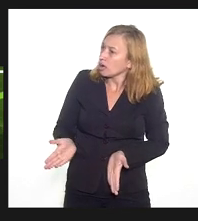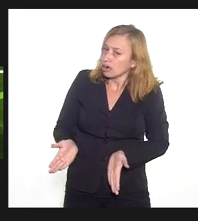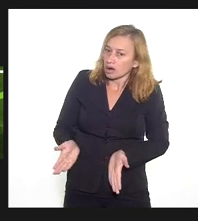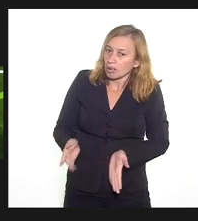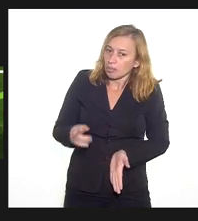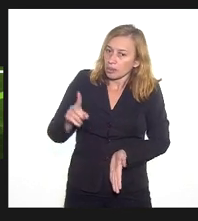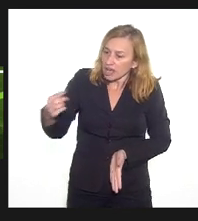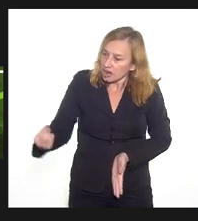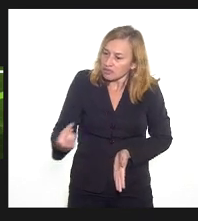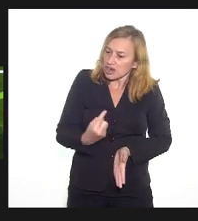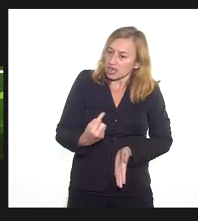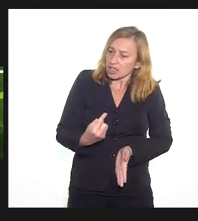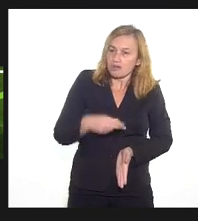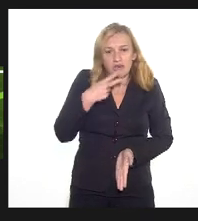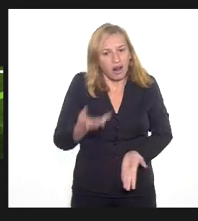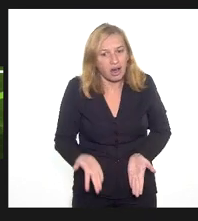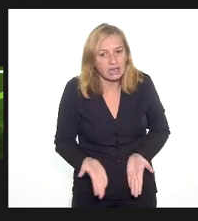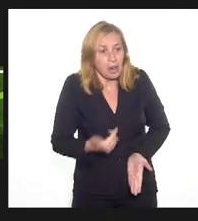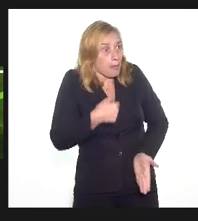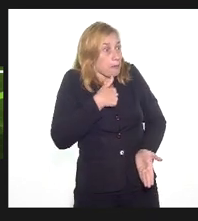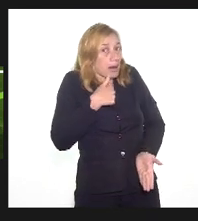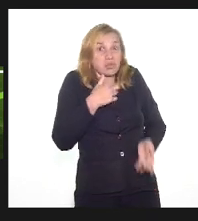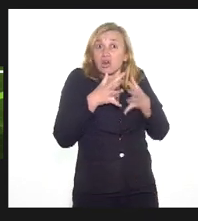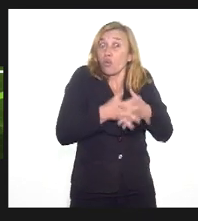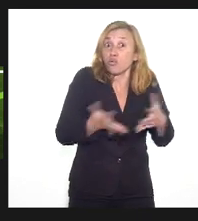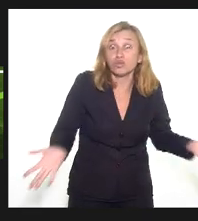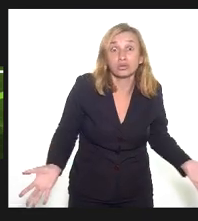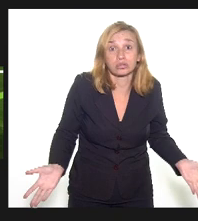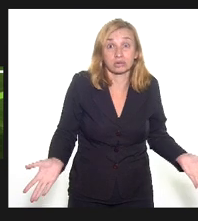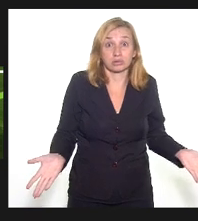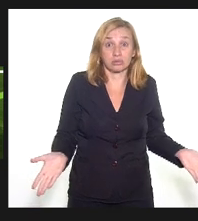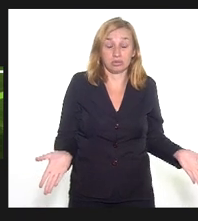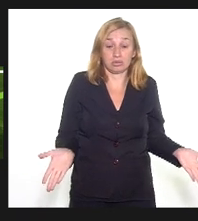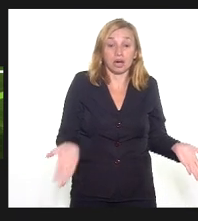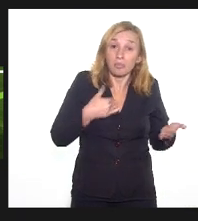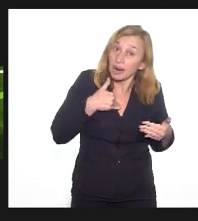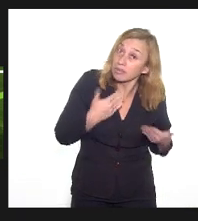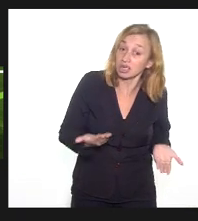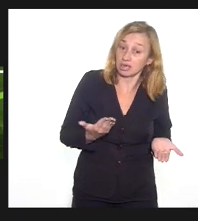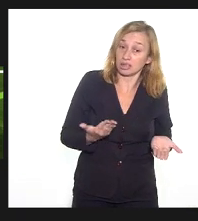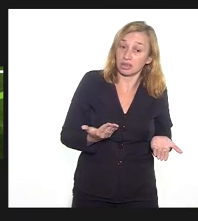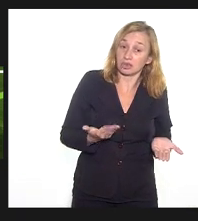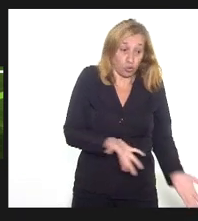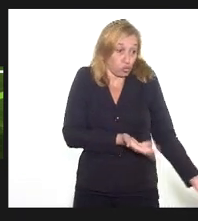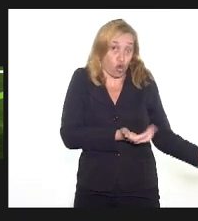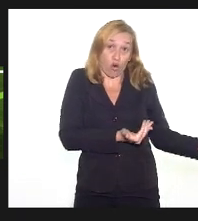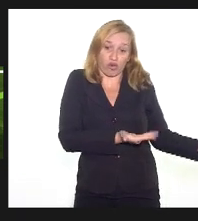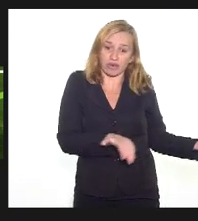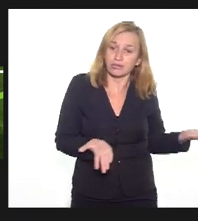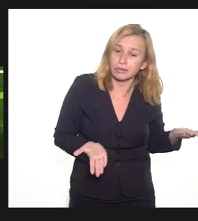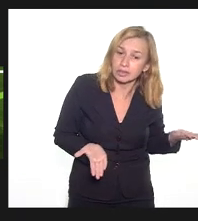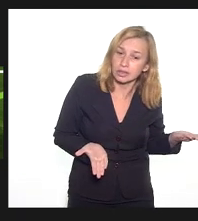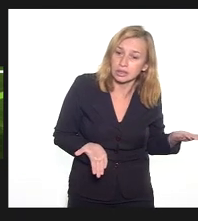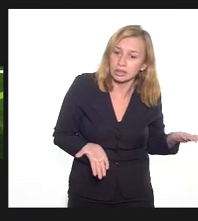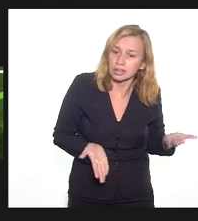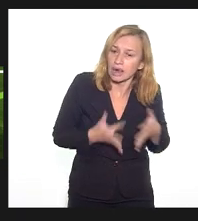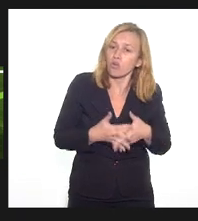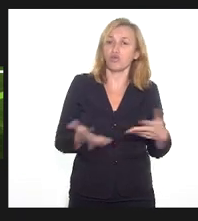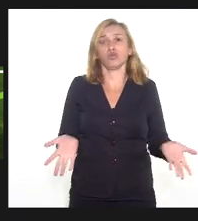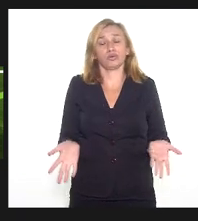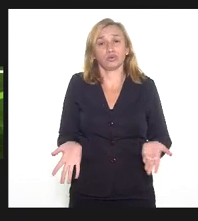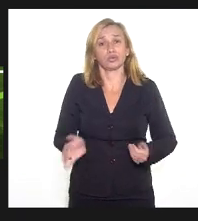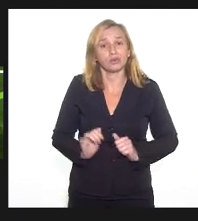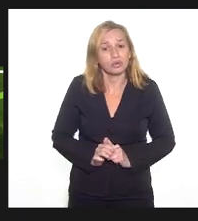vir aqui a pouco e falar isso? Se para mim é muito complicado. Para mim, que sou um jovem, é muito complicado.